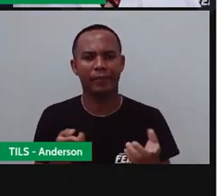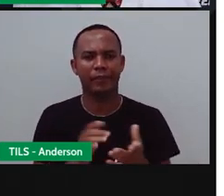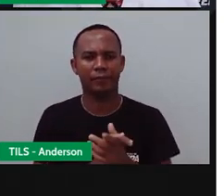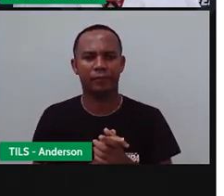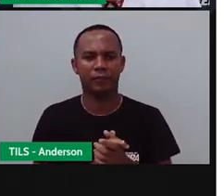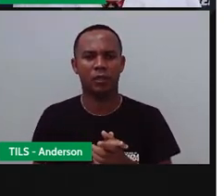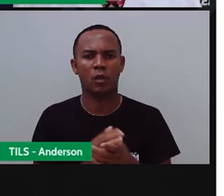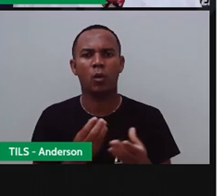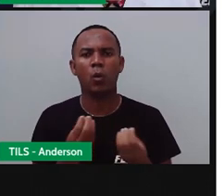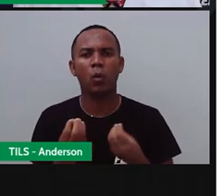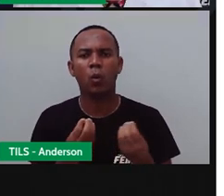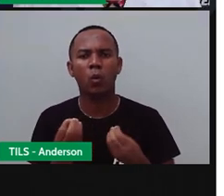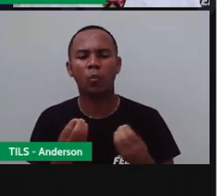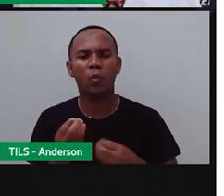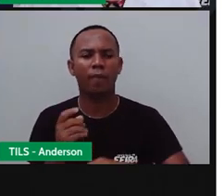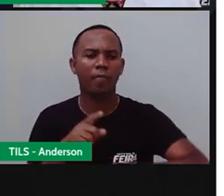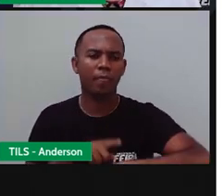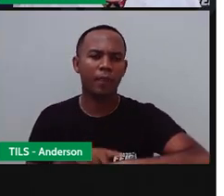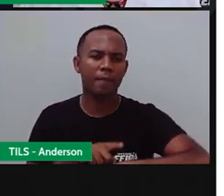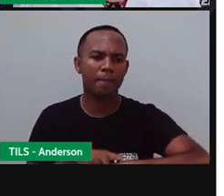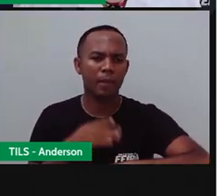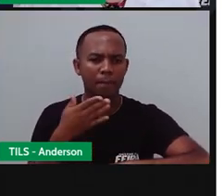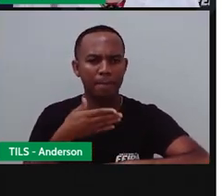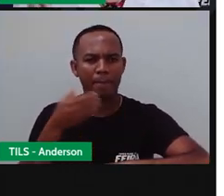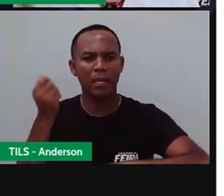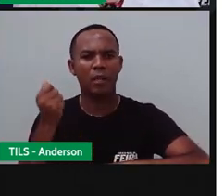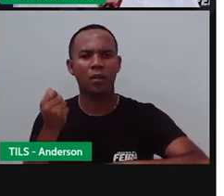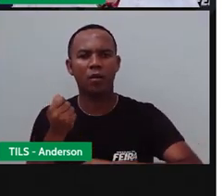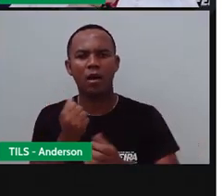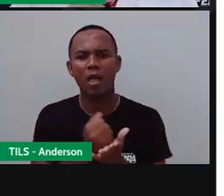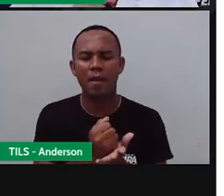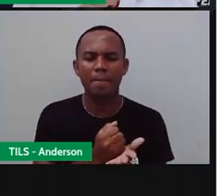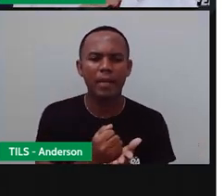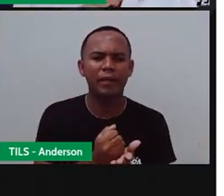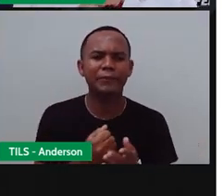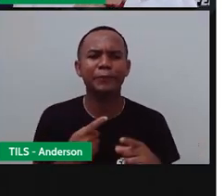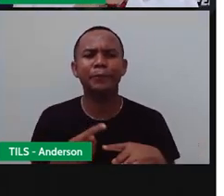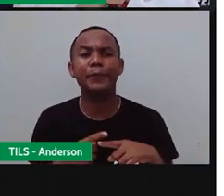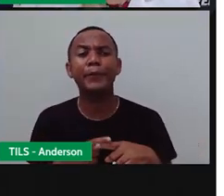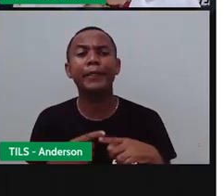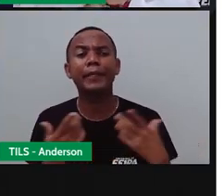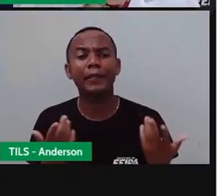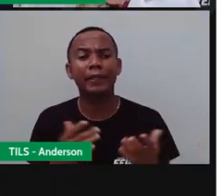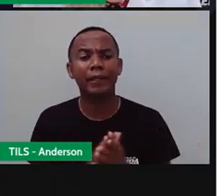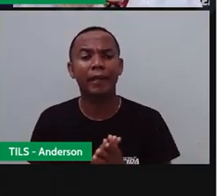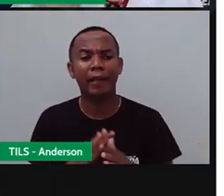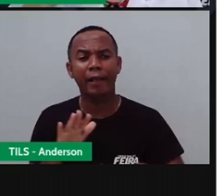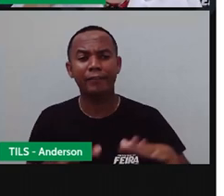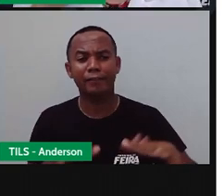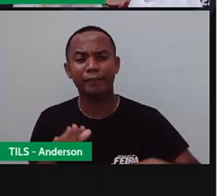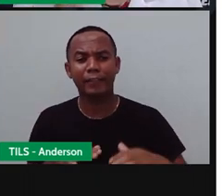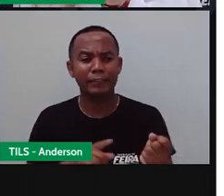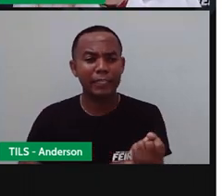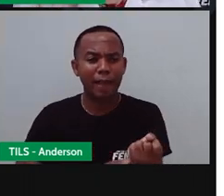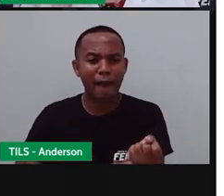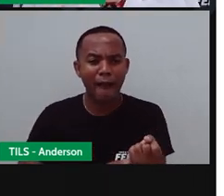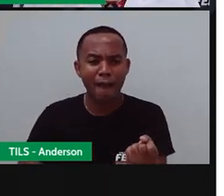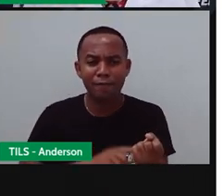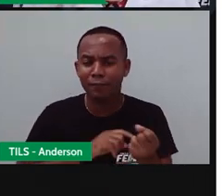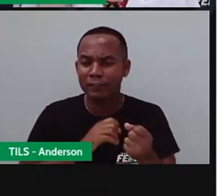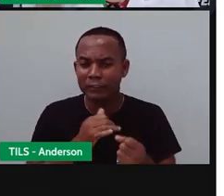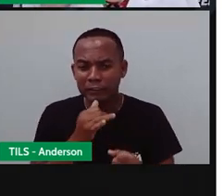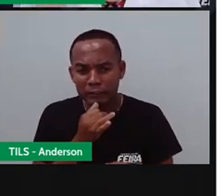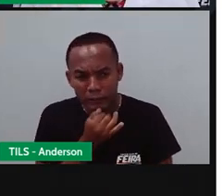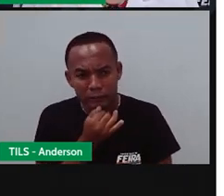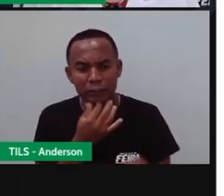O tempo é o melhor O remédio Por quê? Quando a gente deixa passar o tempo A gente está com raiva A está triste E a gente faz o quê? Olha, vamos